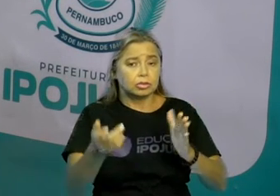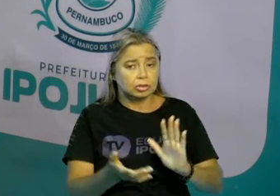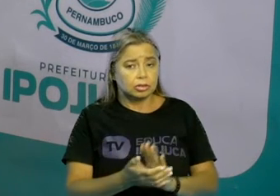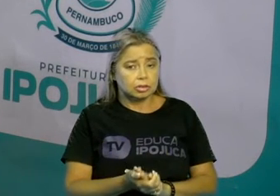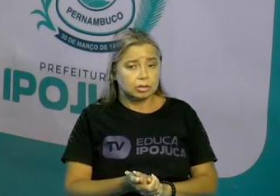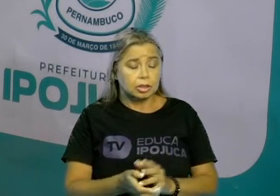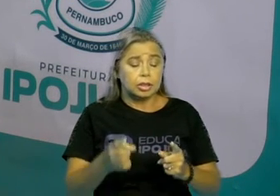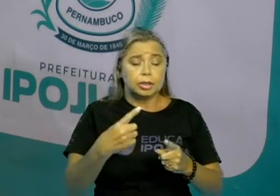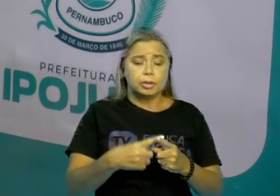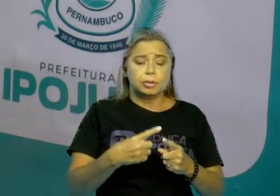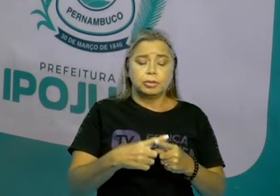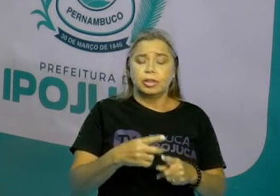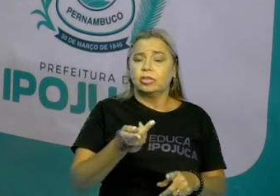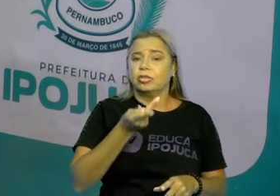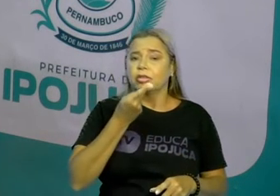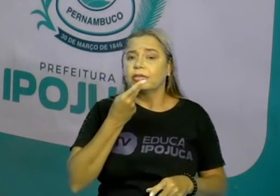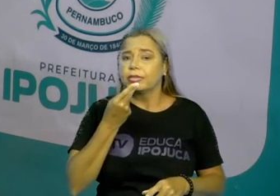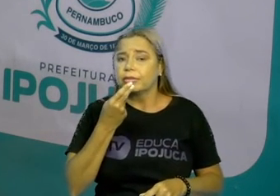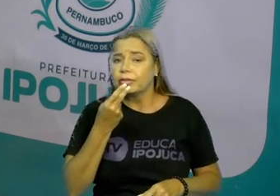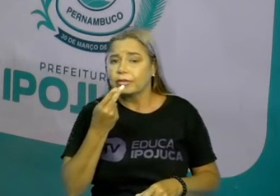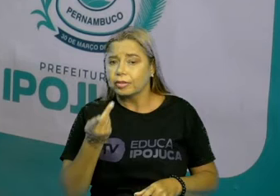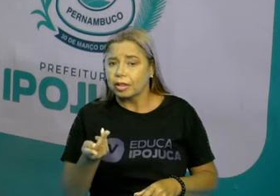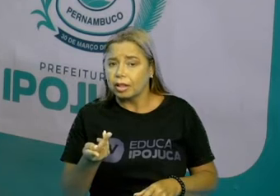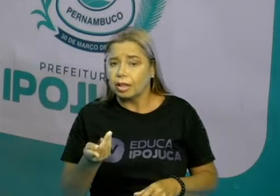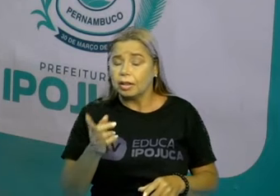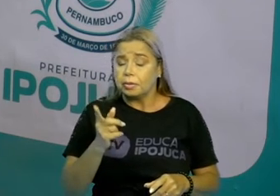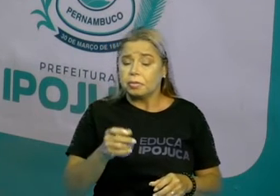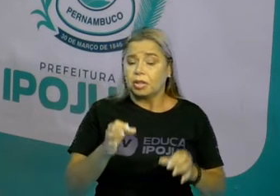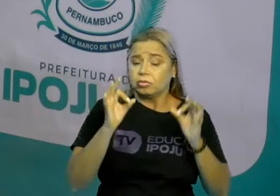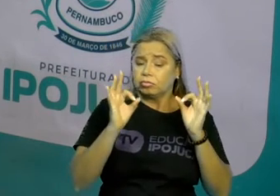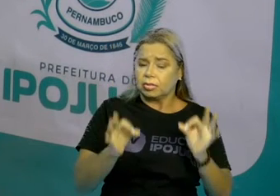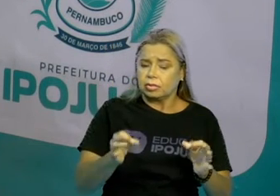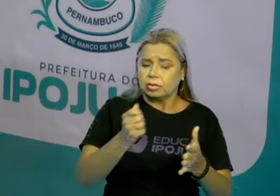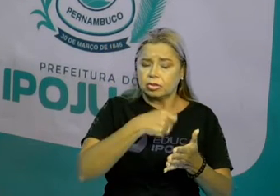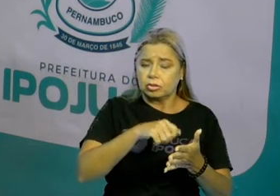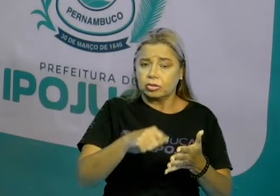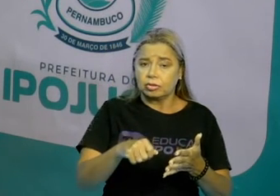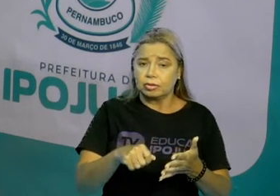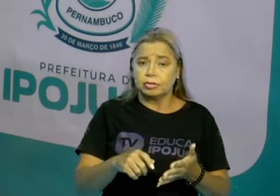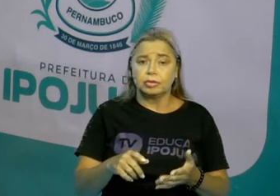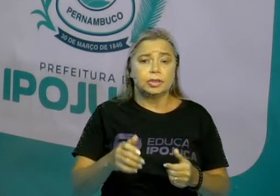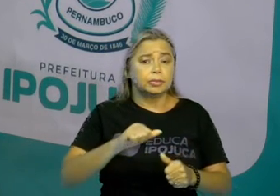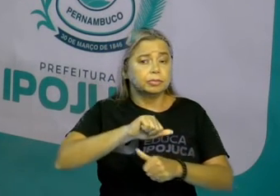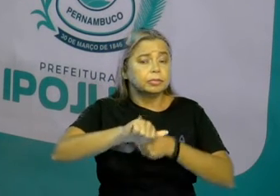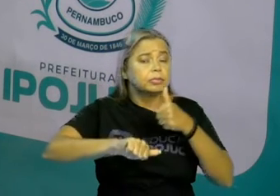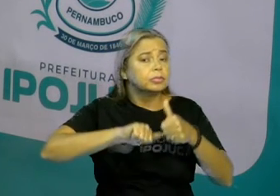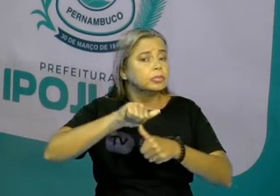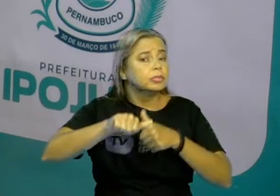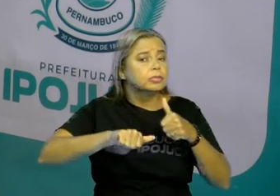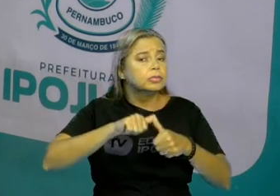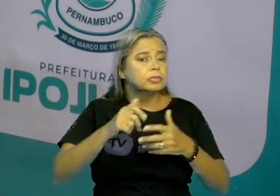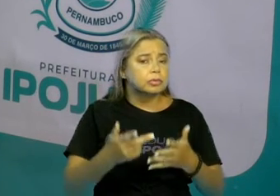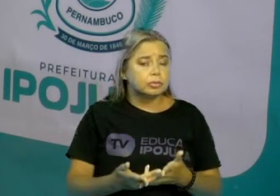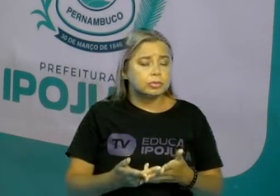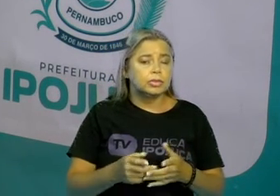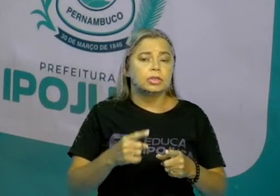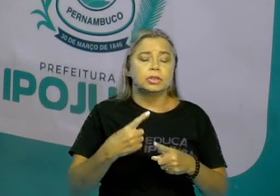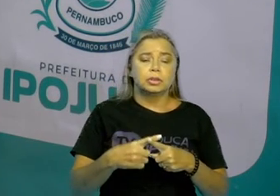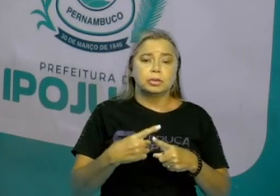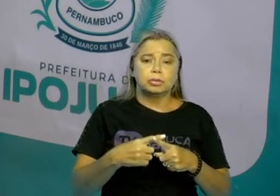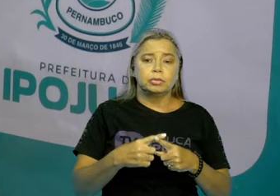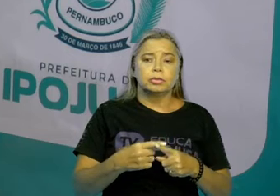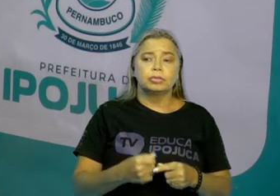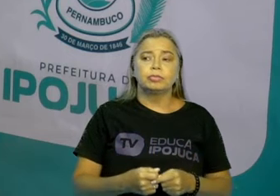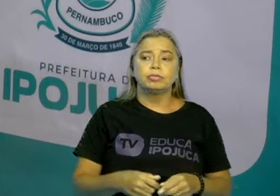E nem tudo que pronunciamos é a forma de se escrever. porque a nossa gramática e a nossa ortografia